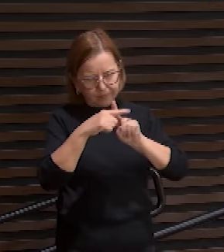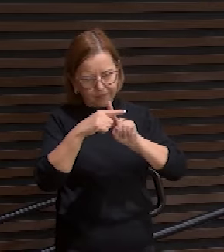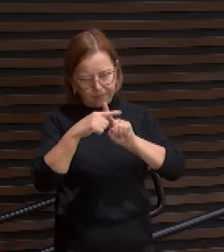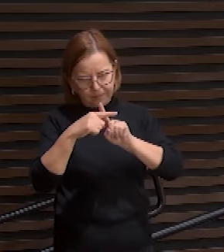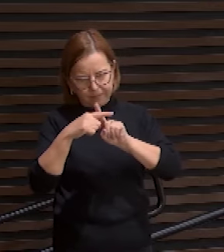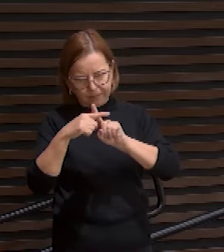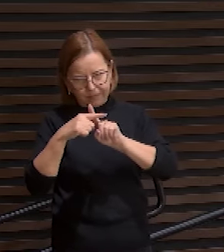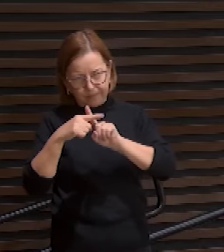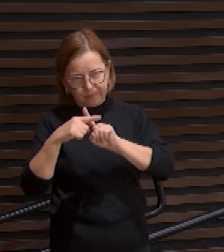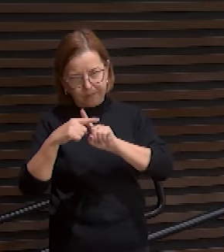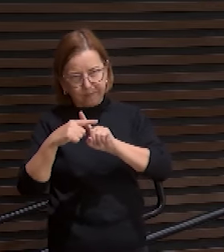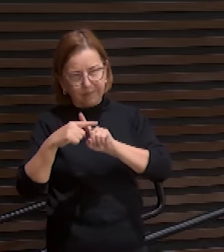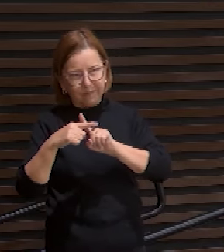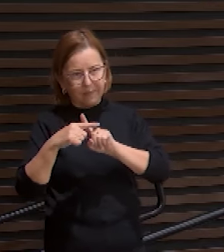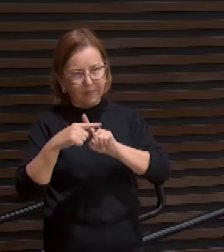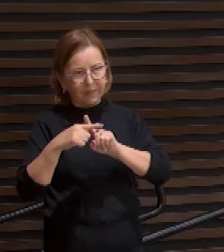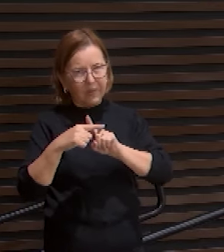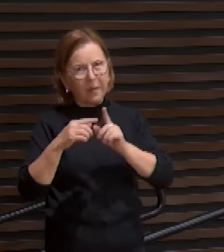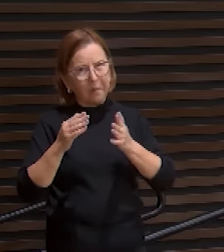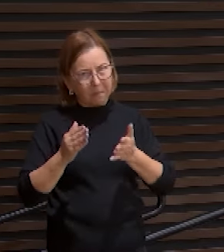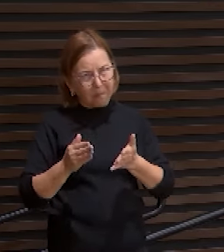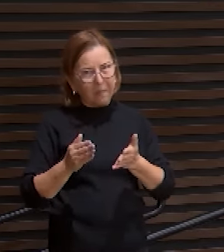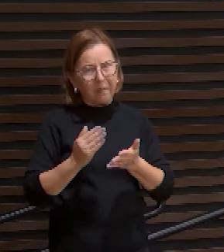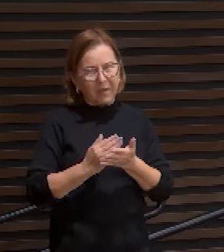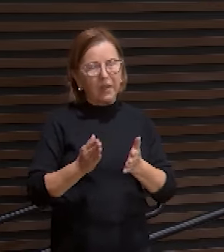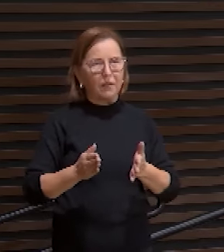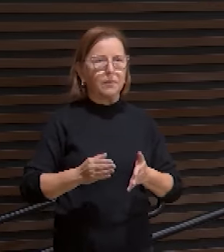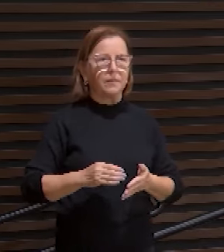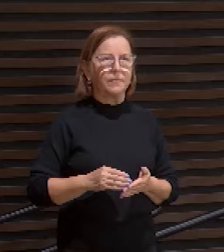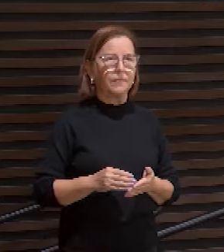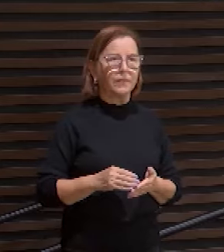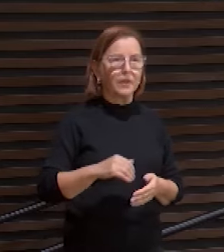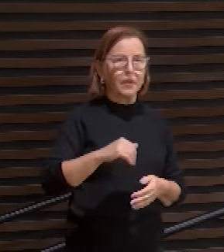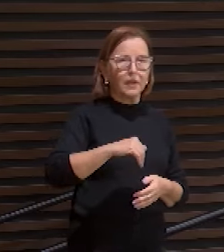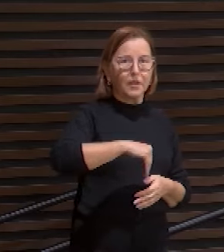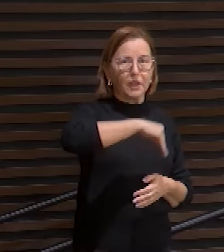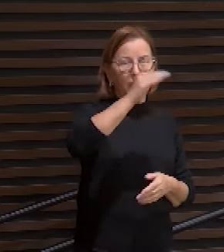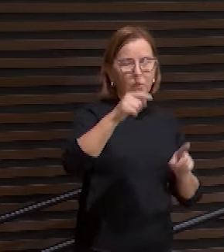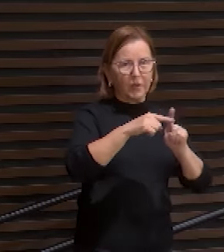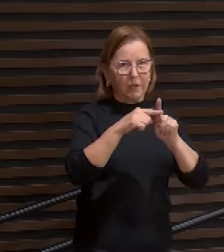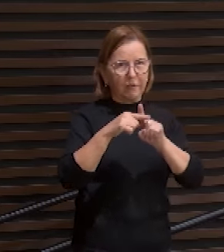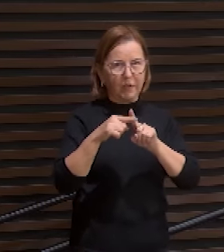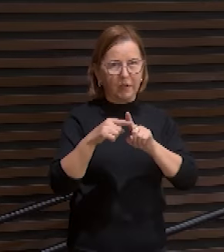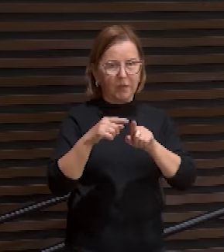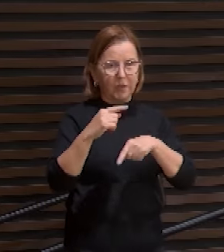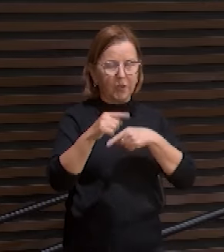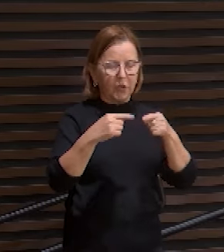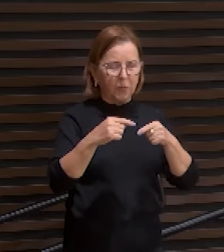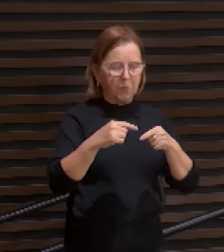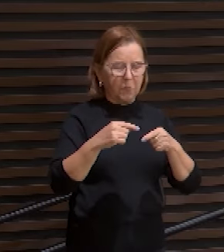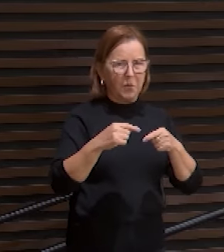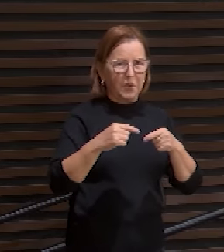meio a cusparadas. E lá no Calvário, depois de terem arrancado a roupa dele,